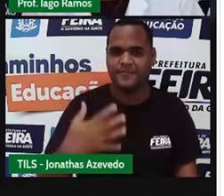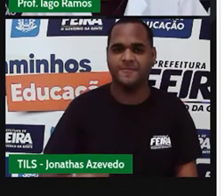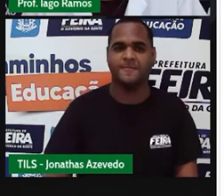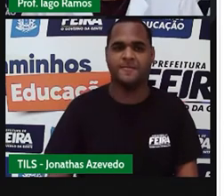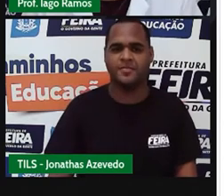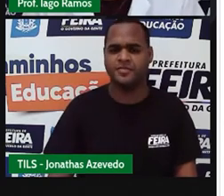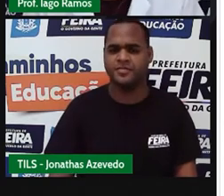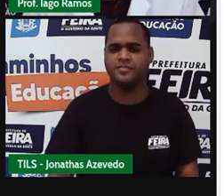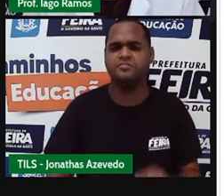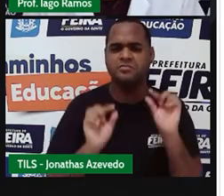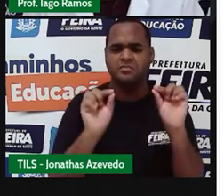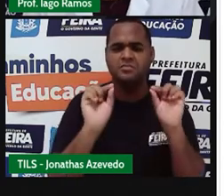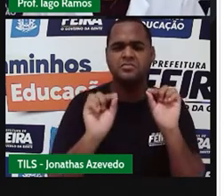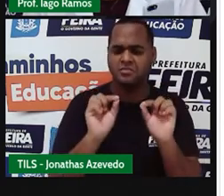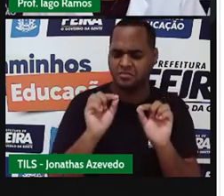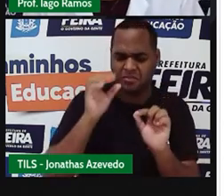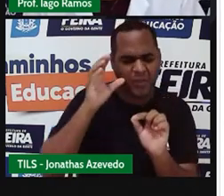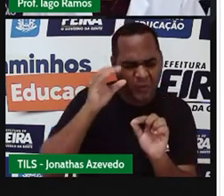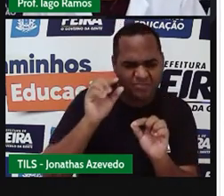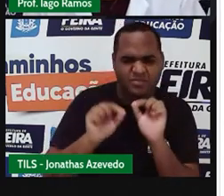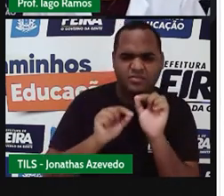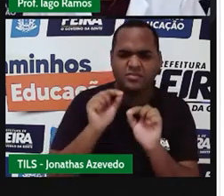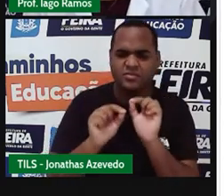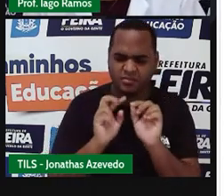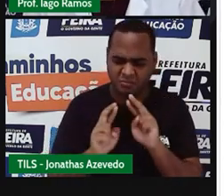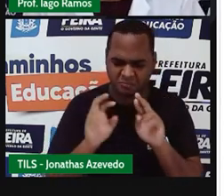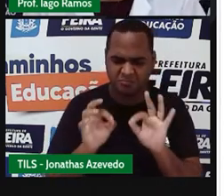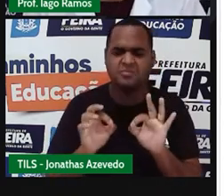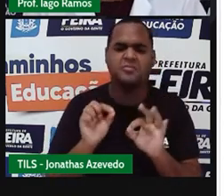O que é que tem de curioso nesse resultado?